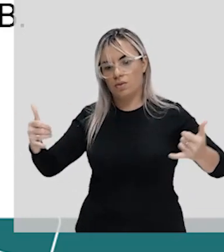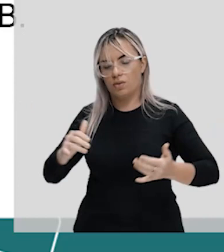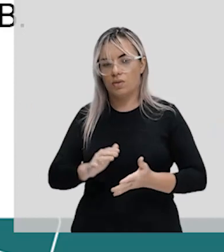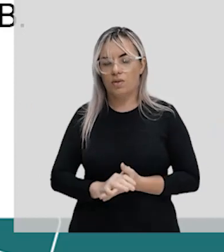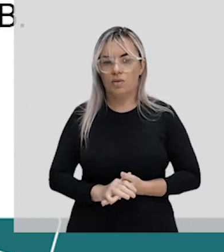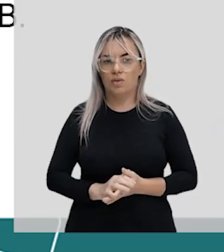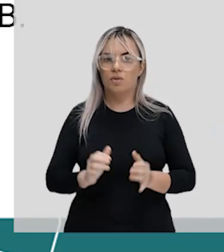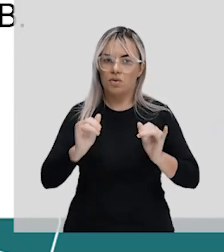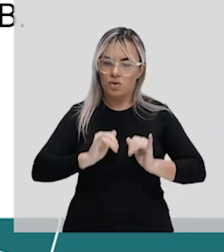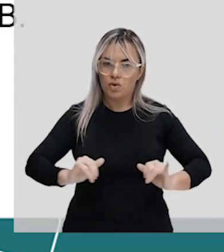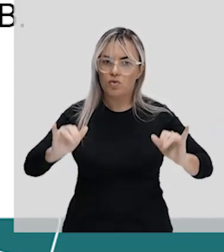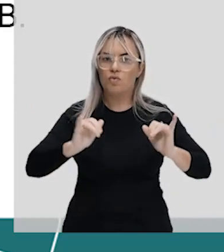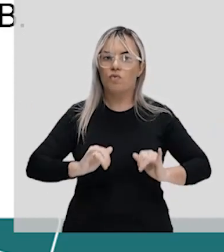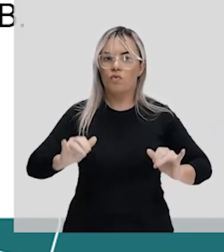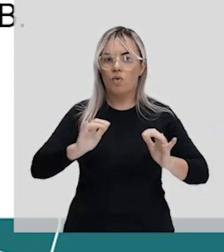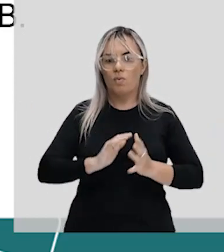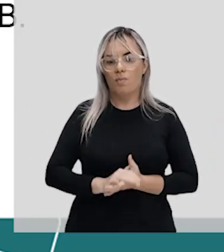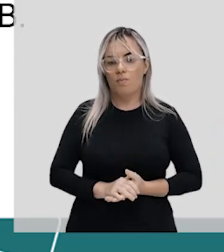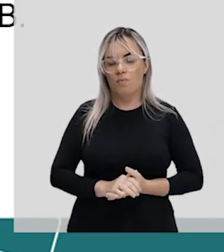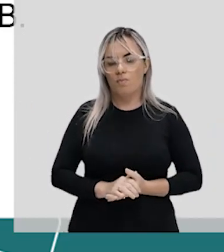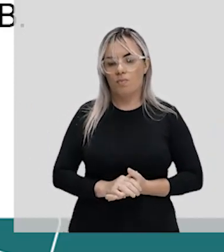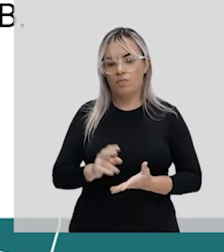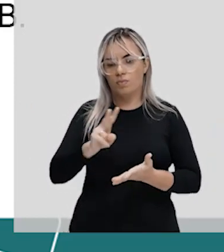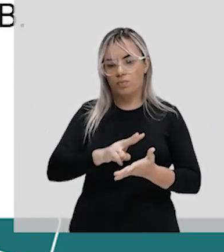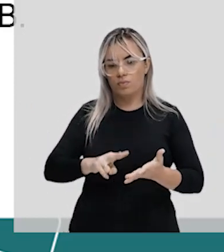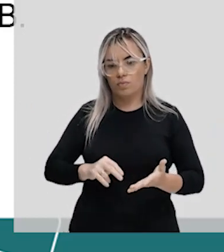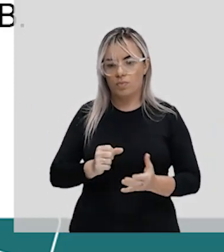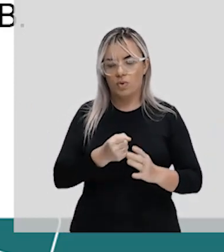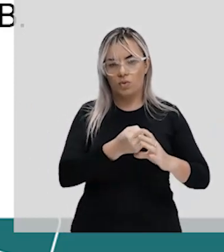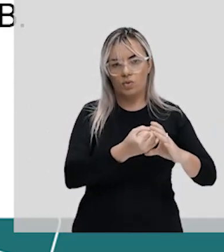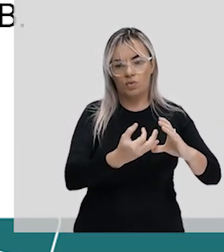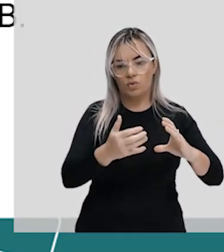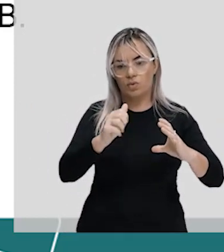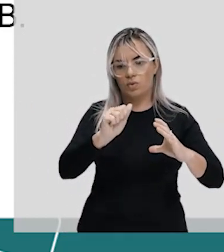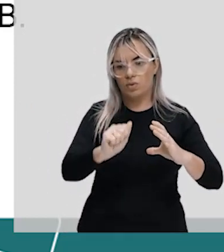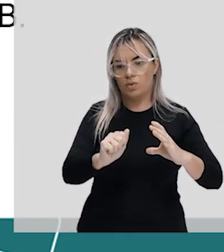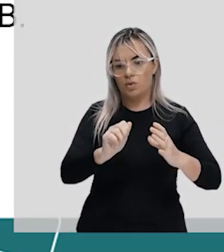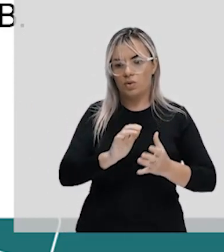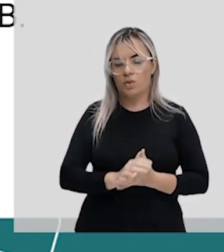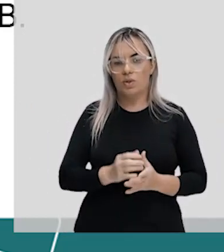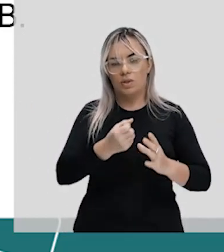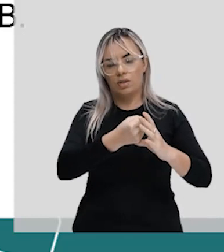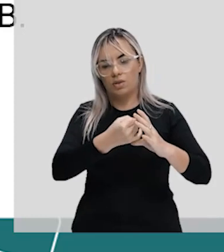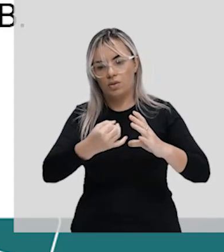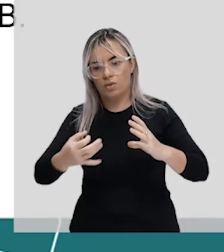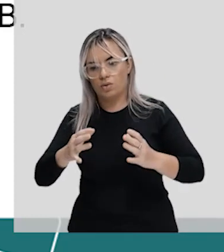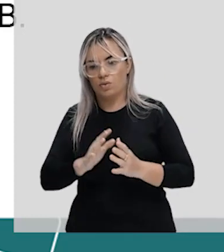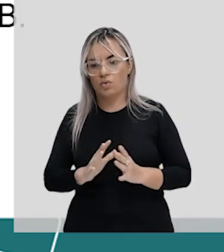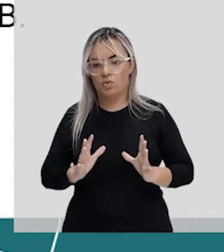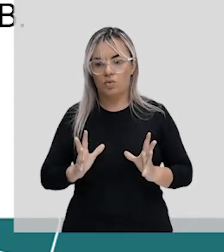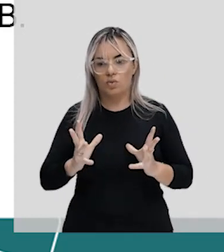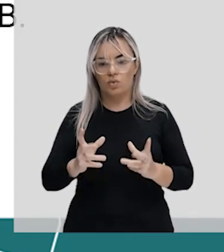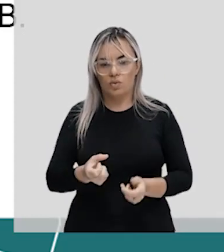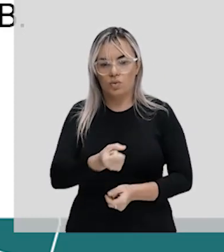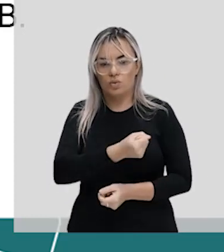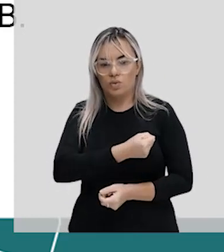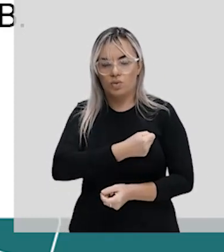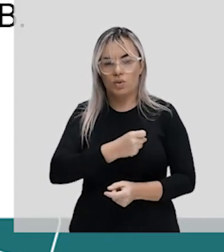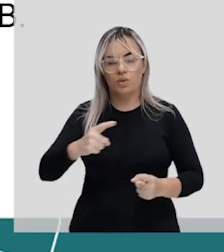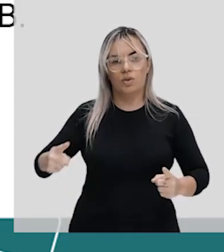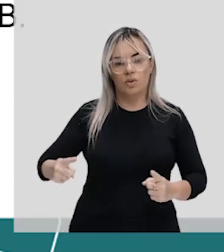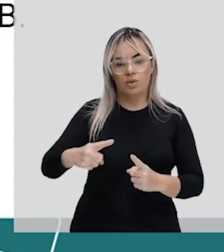coisa para caramba de informação. Ele me deu o conjunto A e as características. Inteiro positivo,